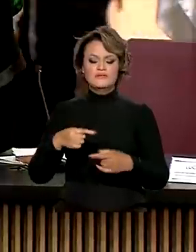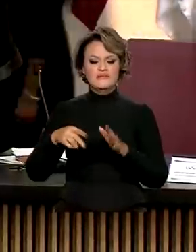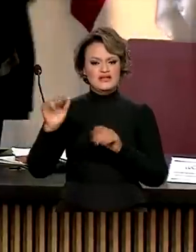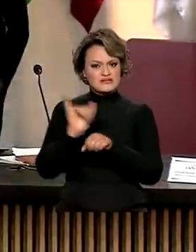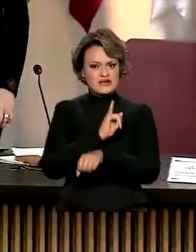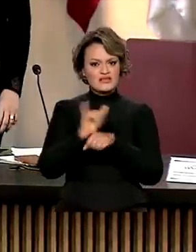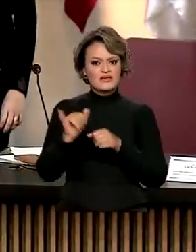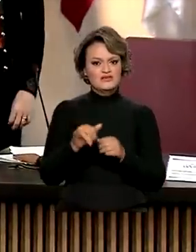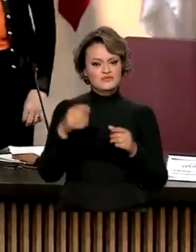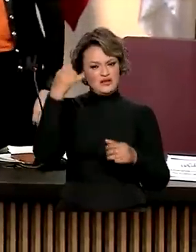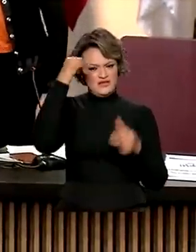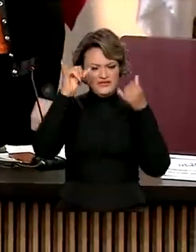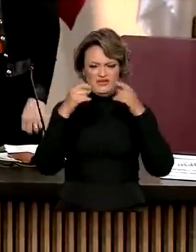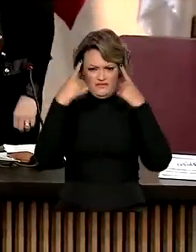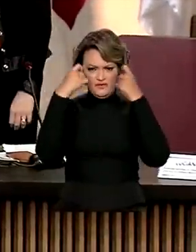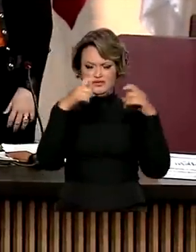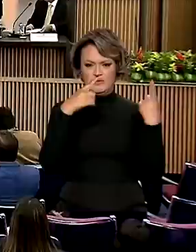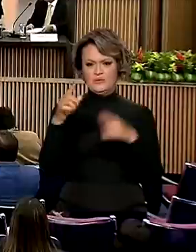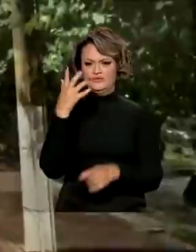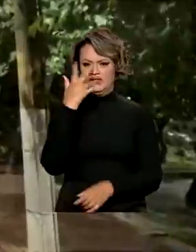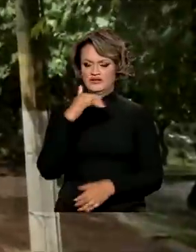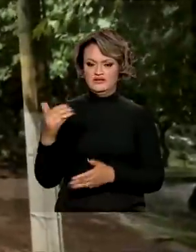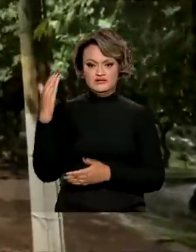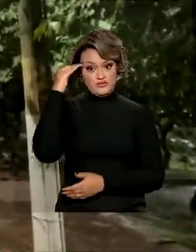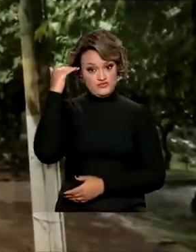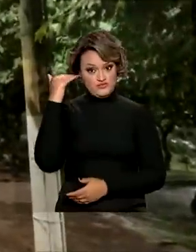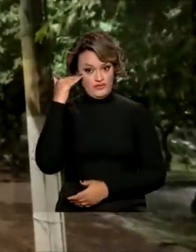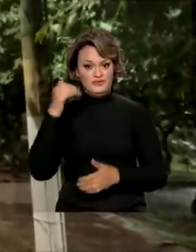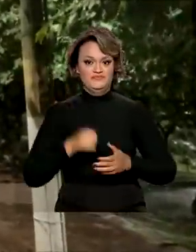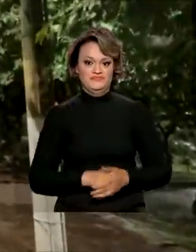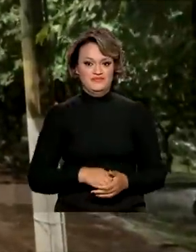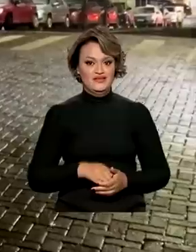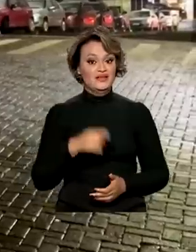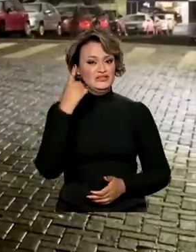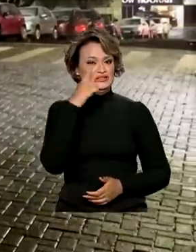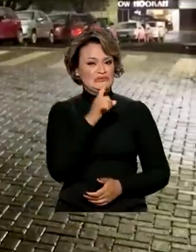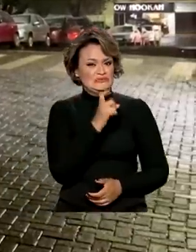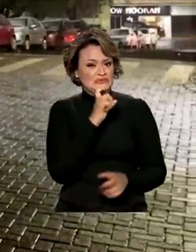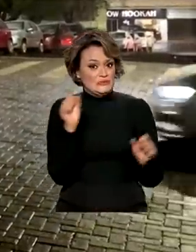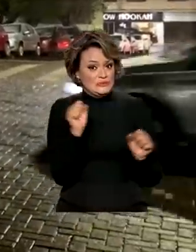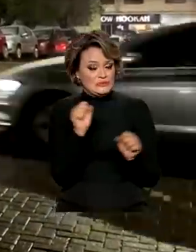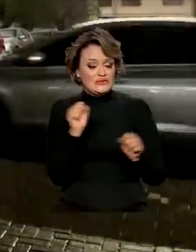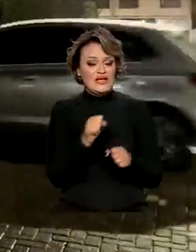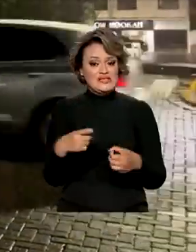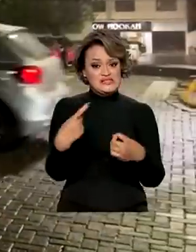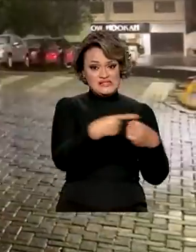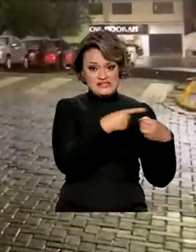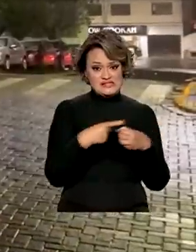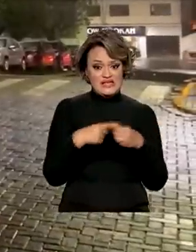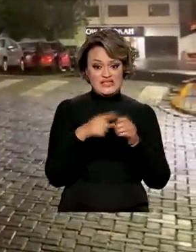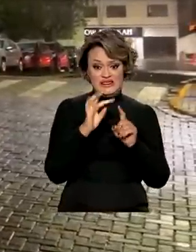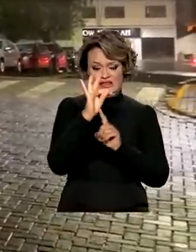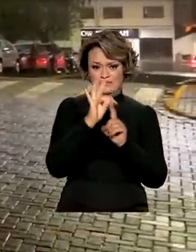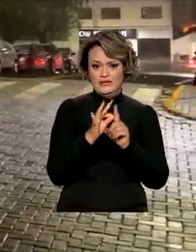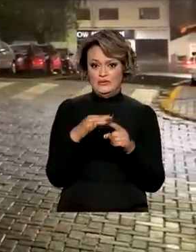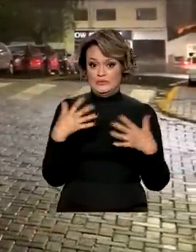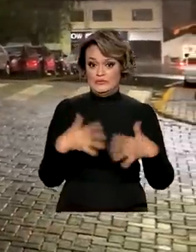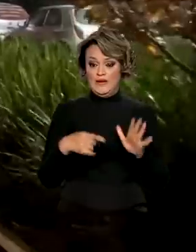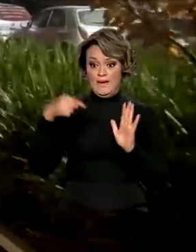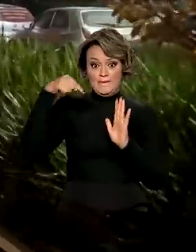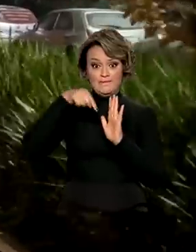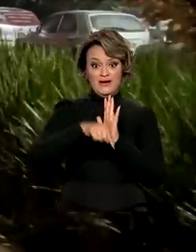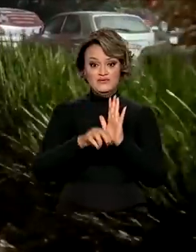contra crianças e adolescentes. Mais um dia de frio intenso. Cidades registram as menores